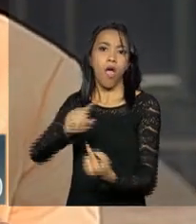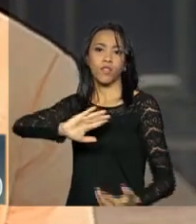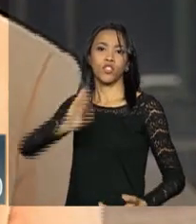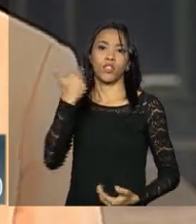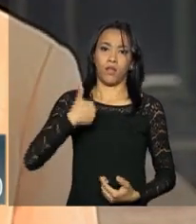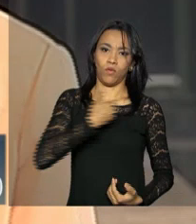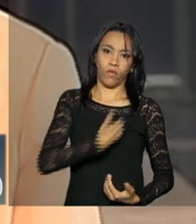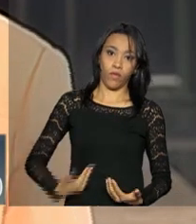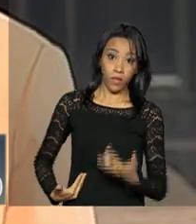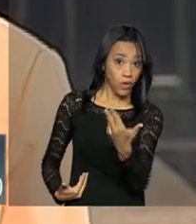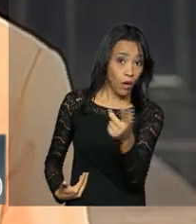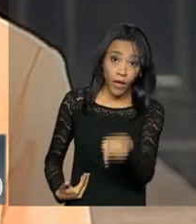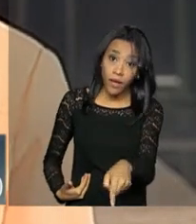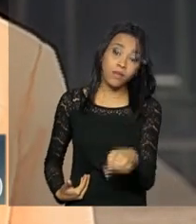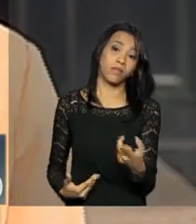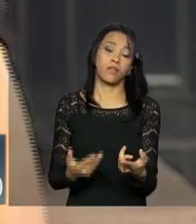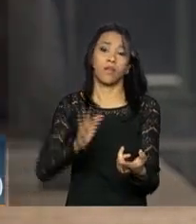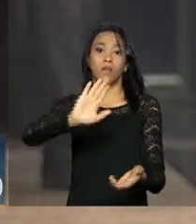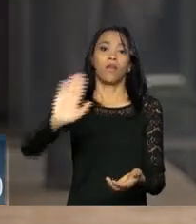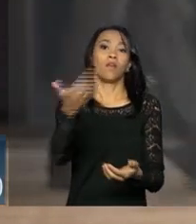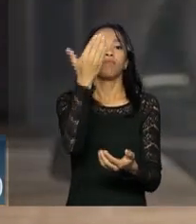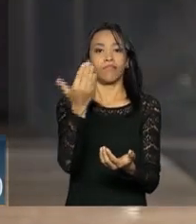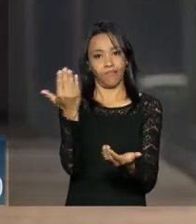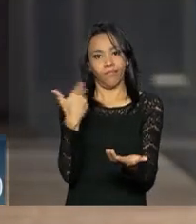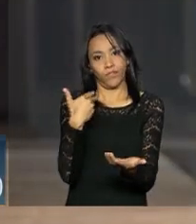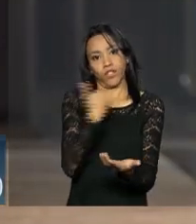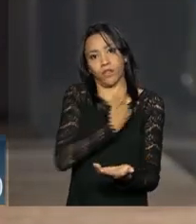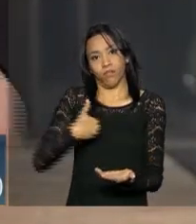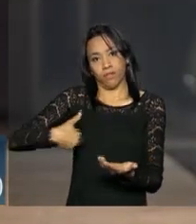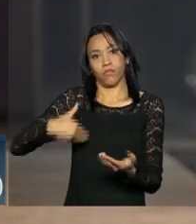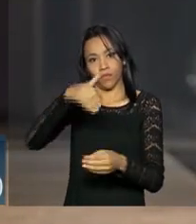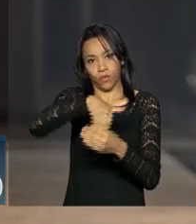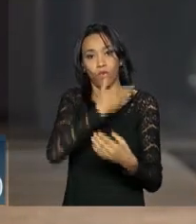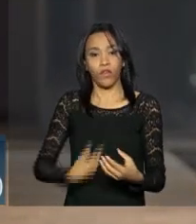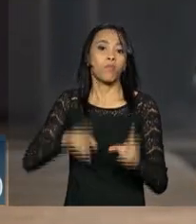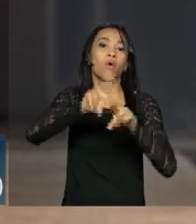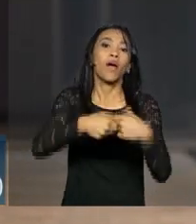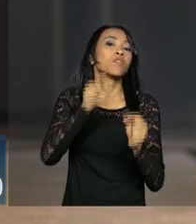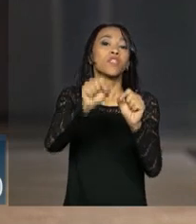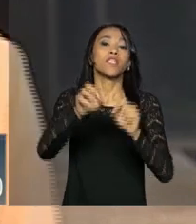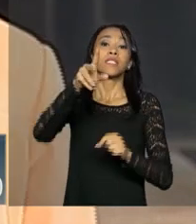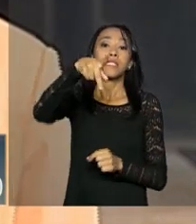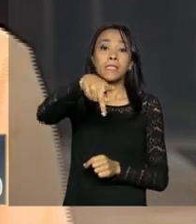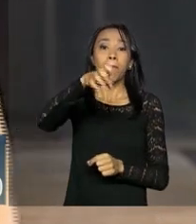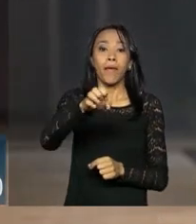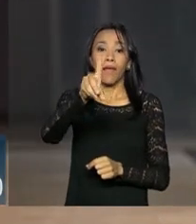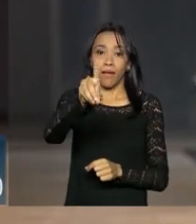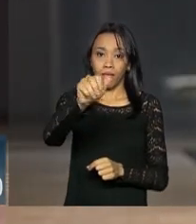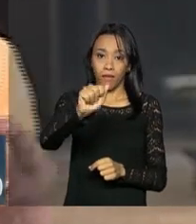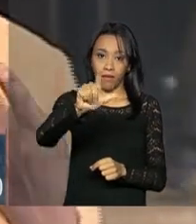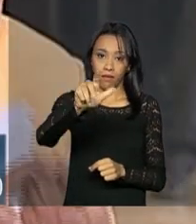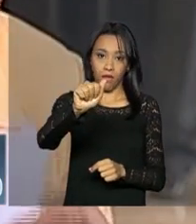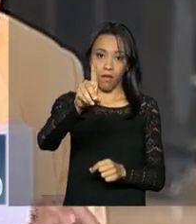Um é esse processo de impeachment com base nas chamadas pedaladas fiscais de 2015, que